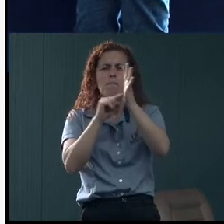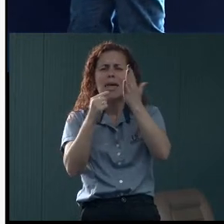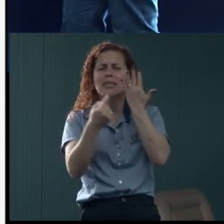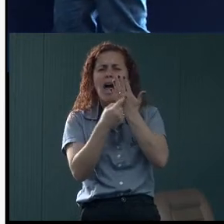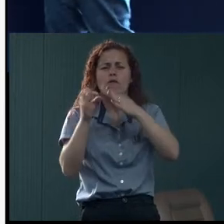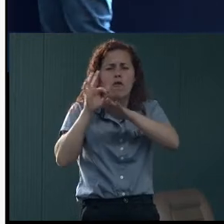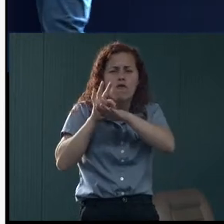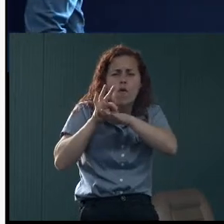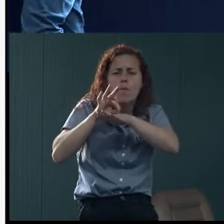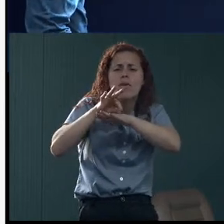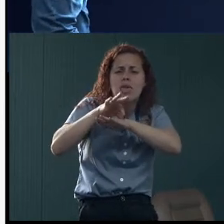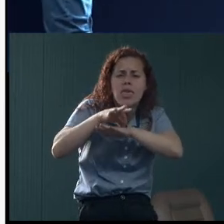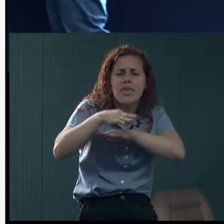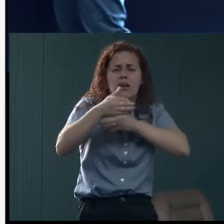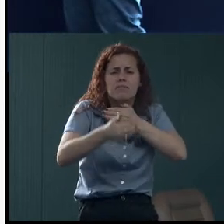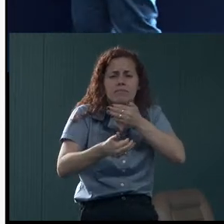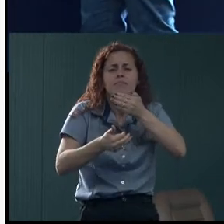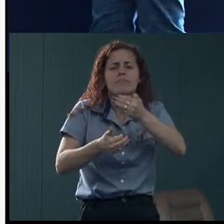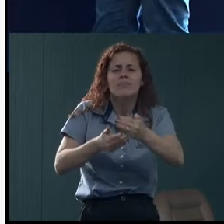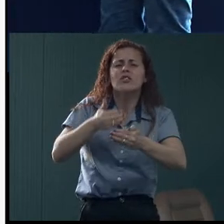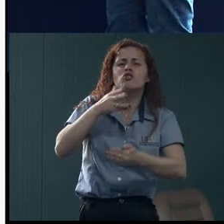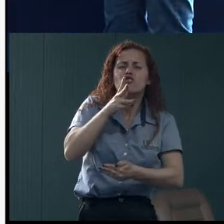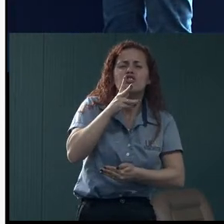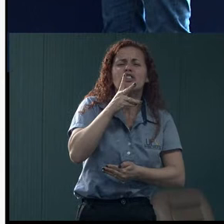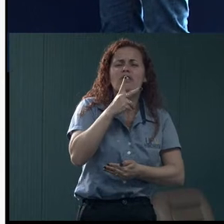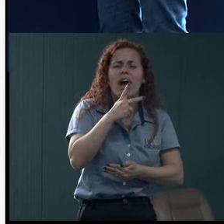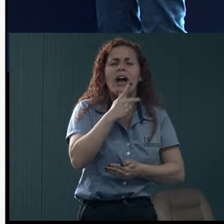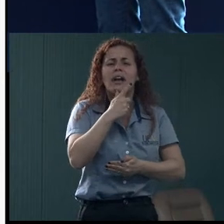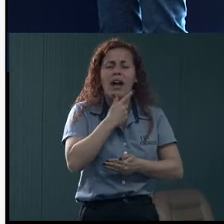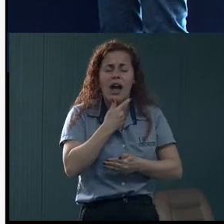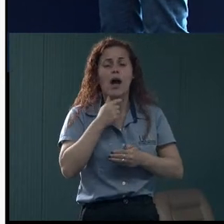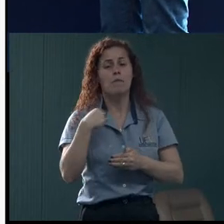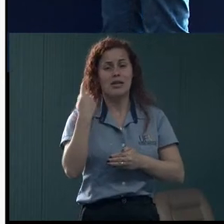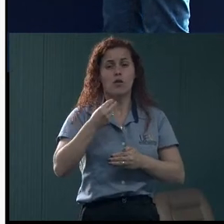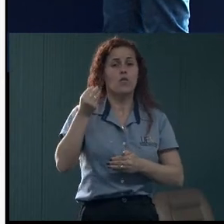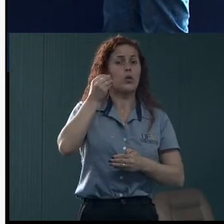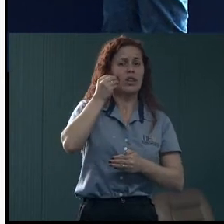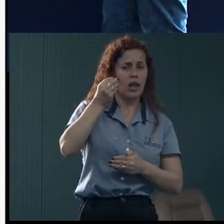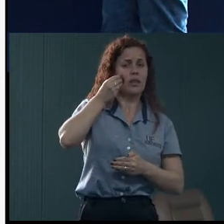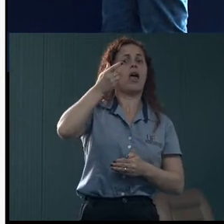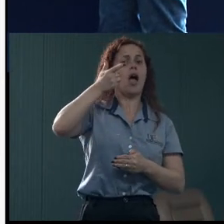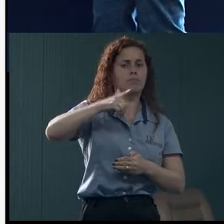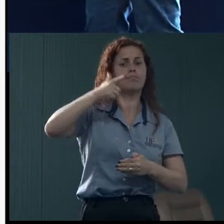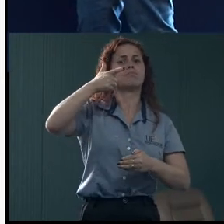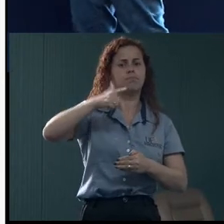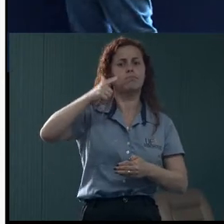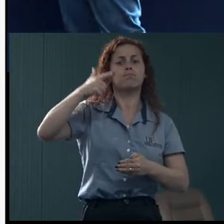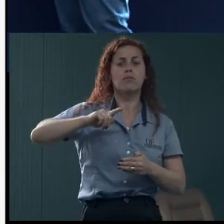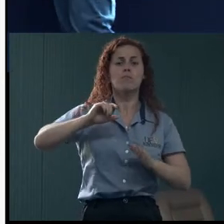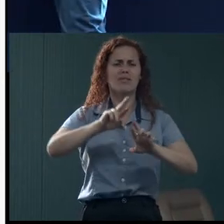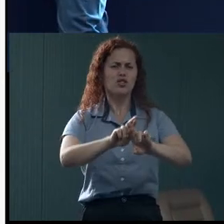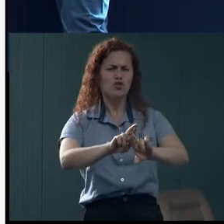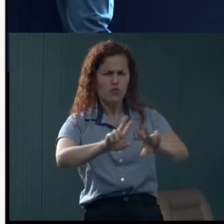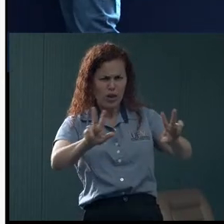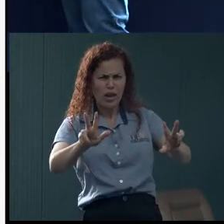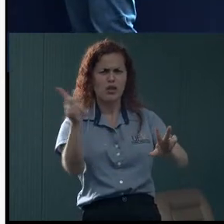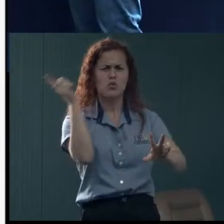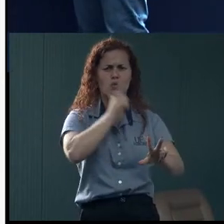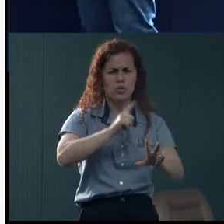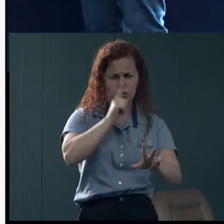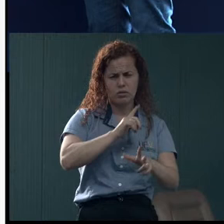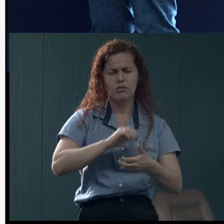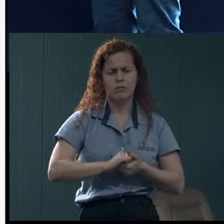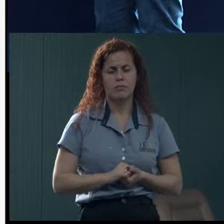nós vamos insistir em tudo que a gente puder para fazer algo diferente do que a gente vem